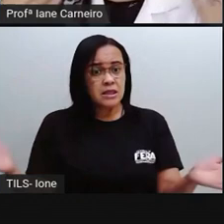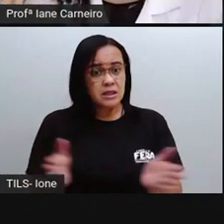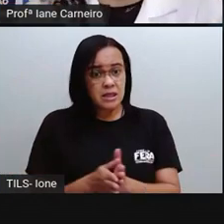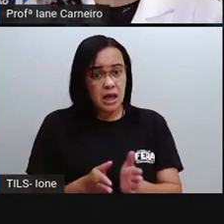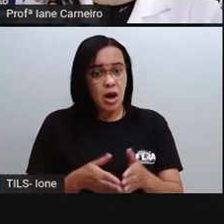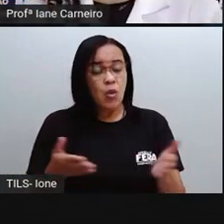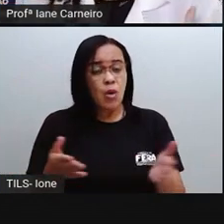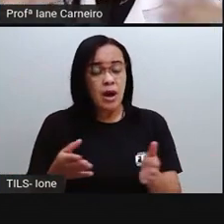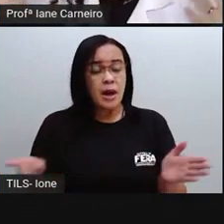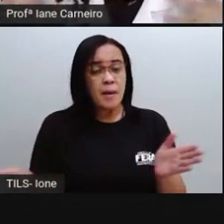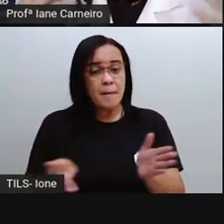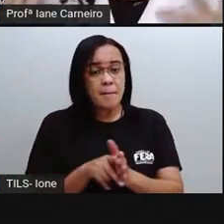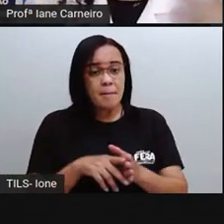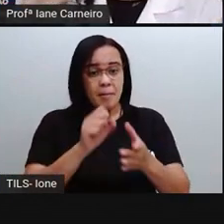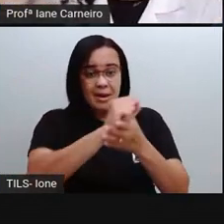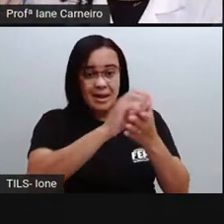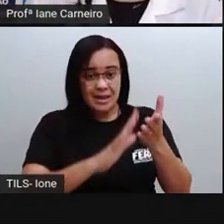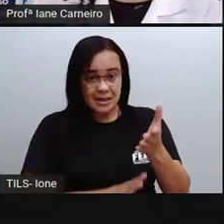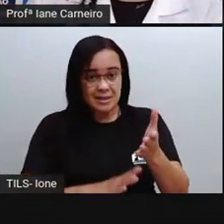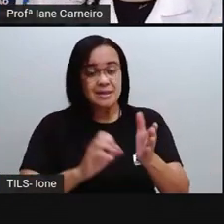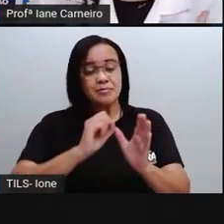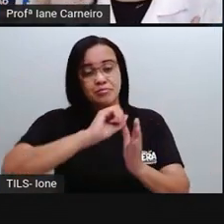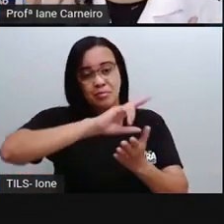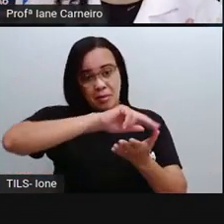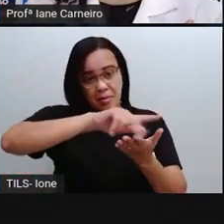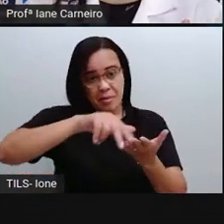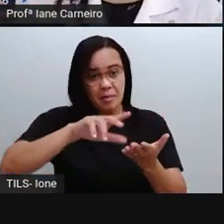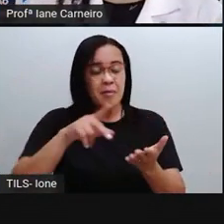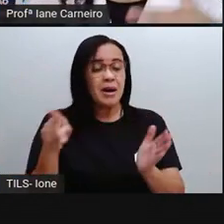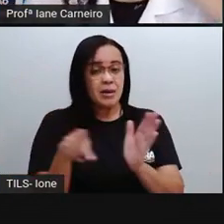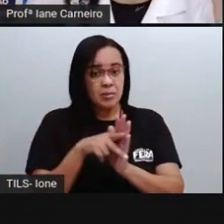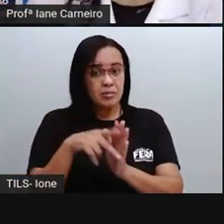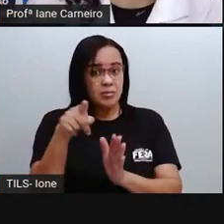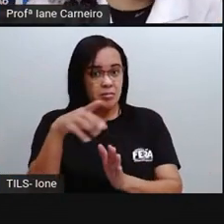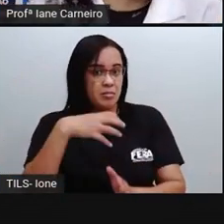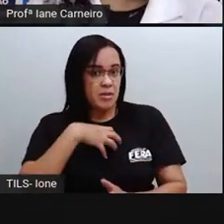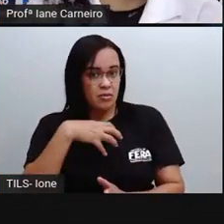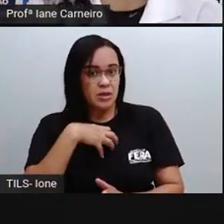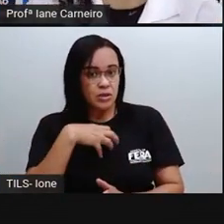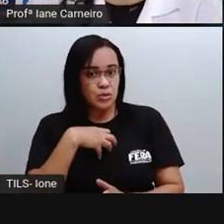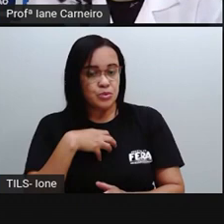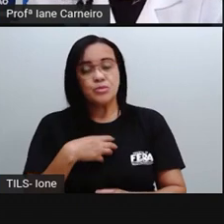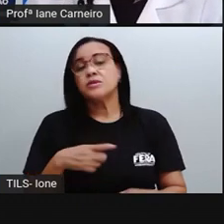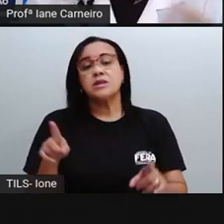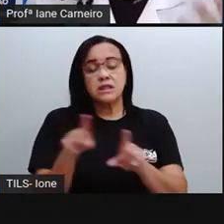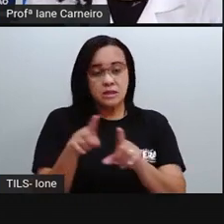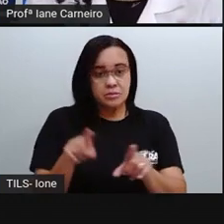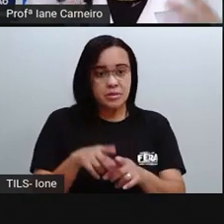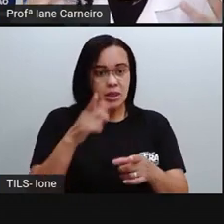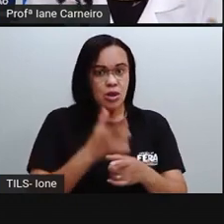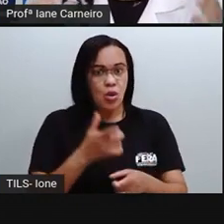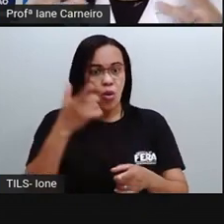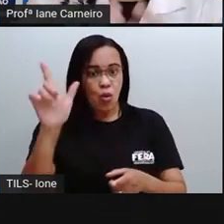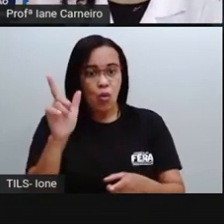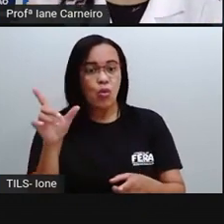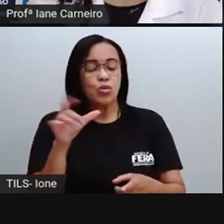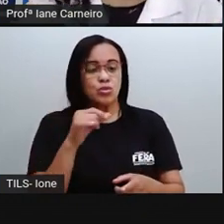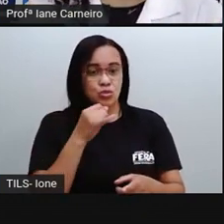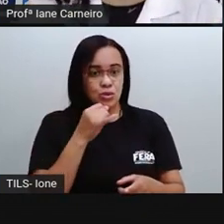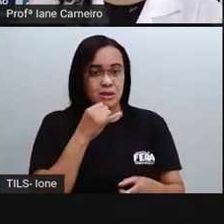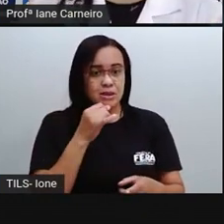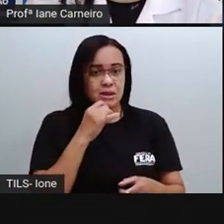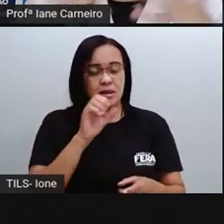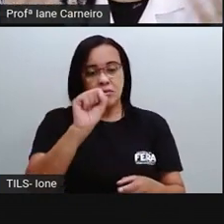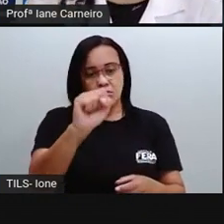né? Além disso, tem, claro, outros detalhes, né? Como, por exemplo, o sertanejo, né? São elementos muito